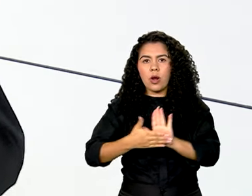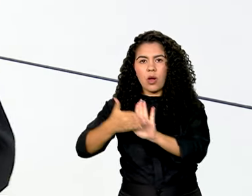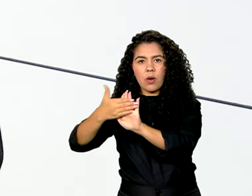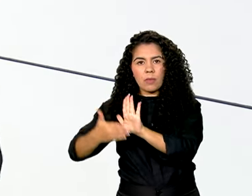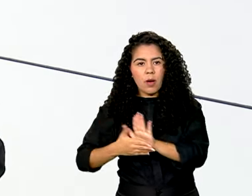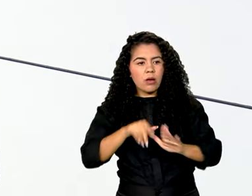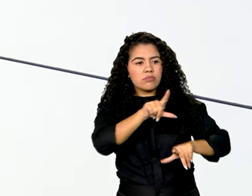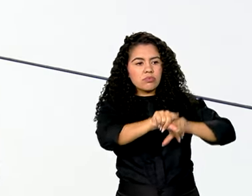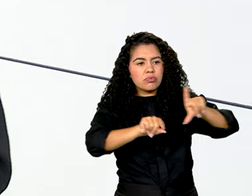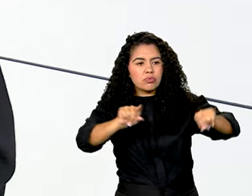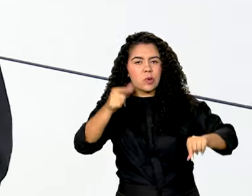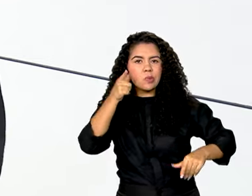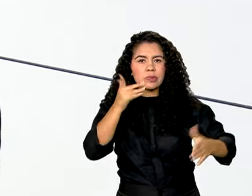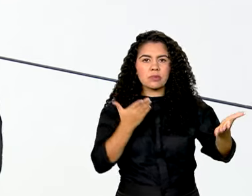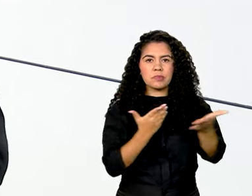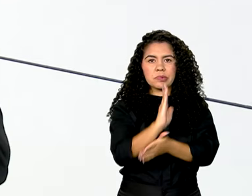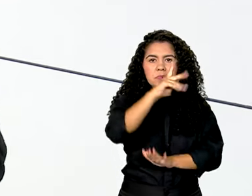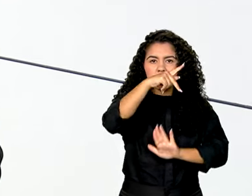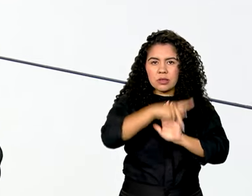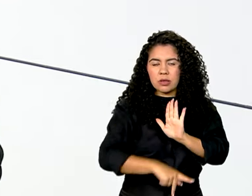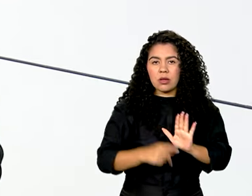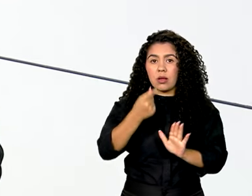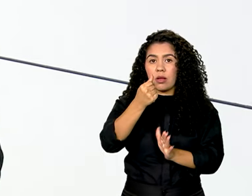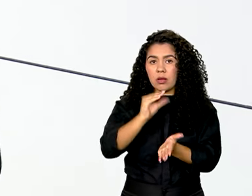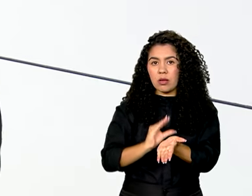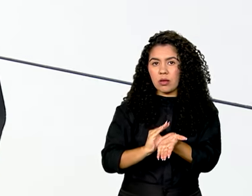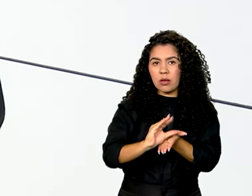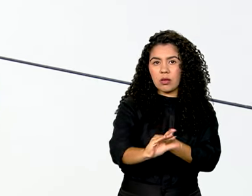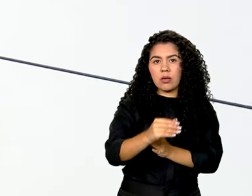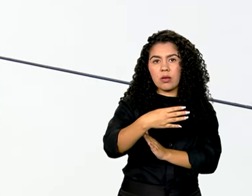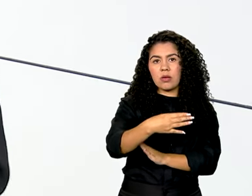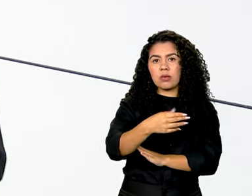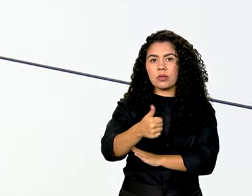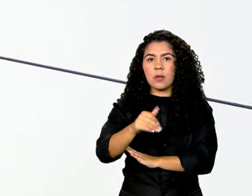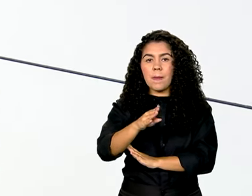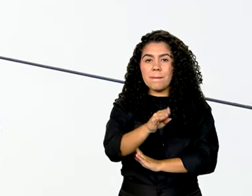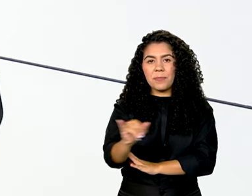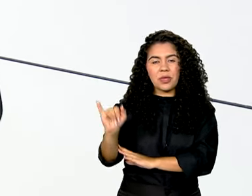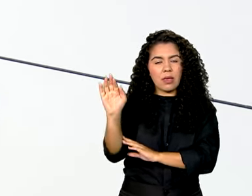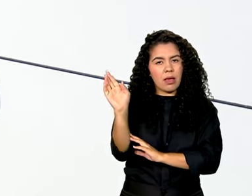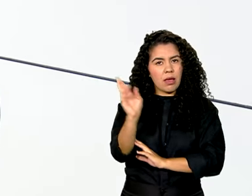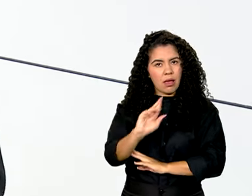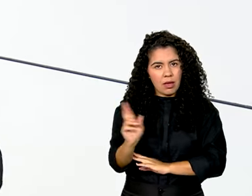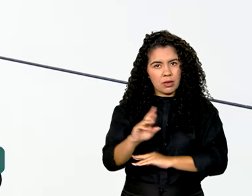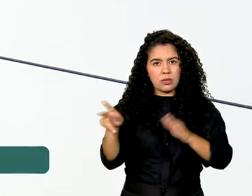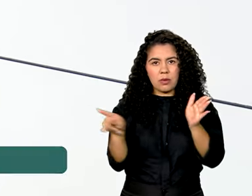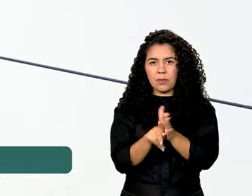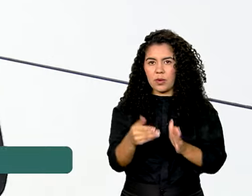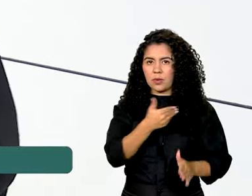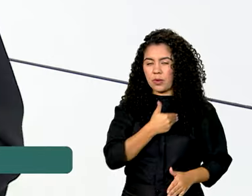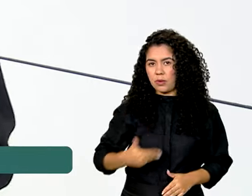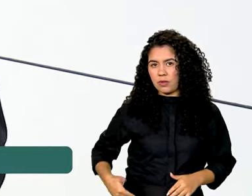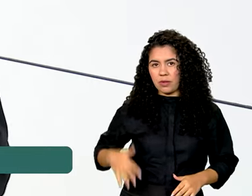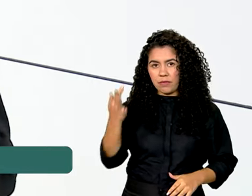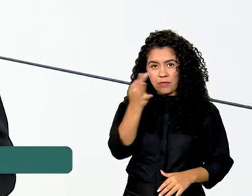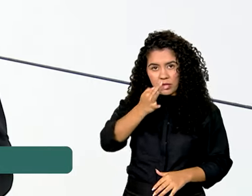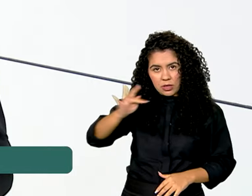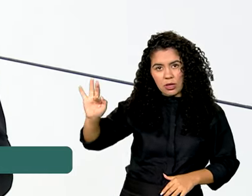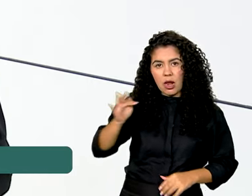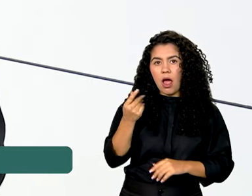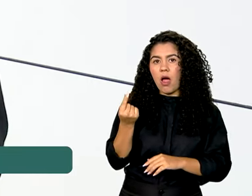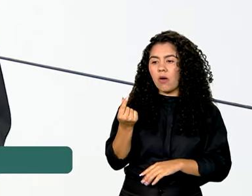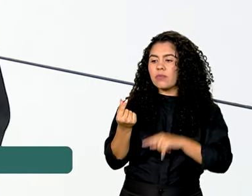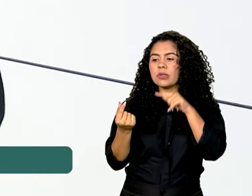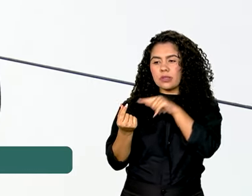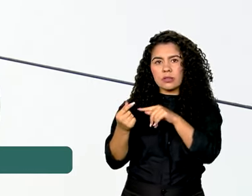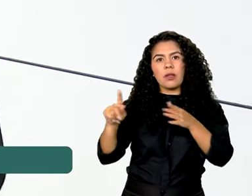vão receber mais de 41 bilhões de reais em investimentos do governo federal. Recursos que